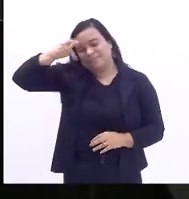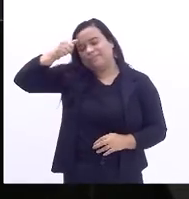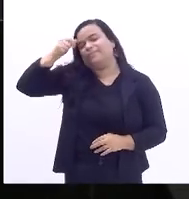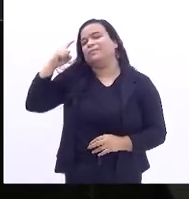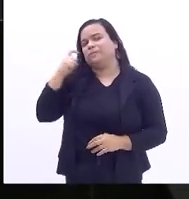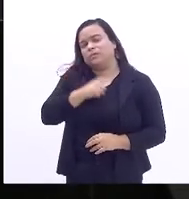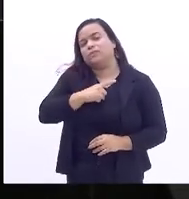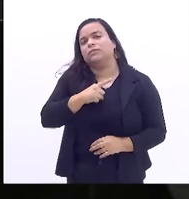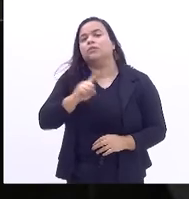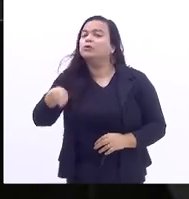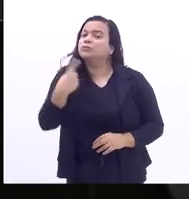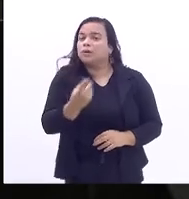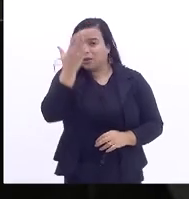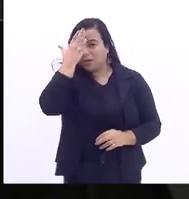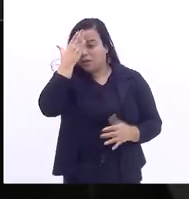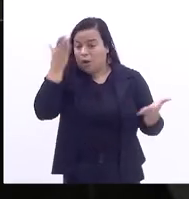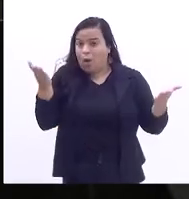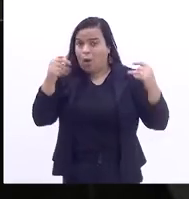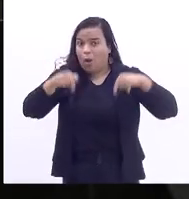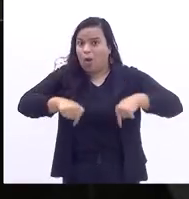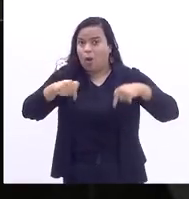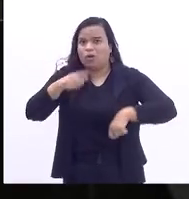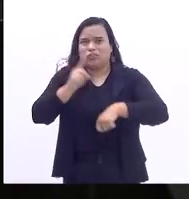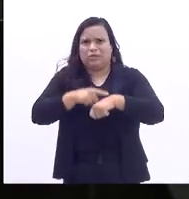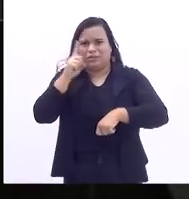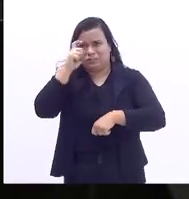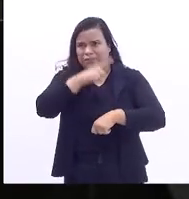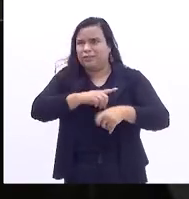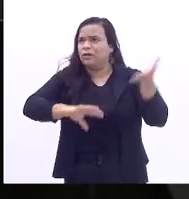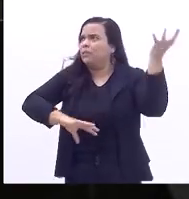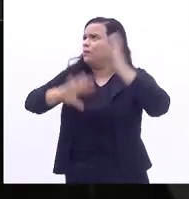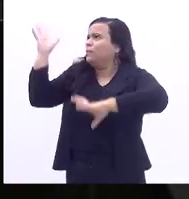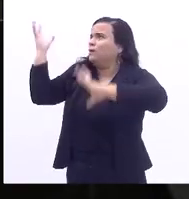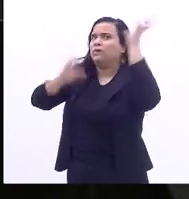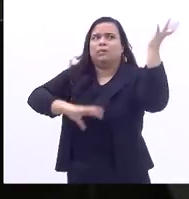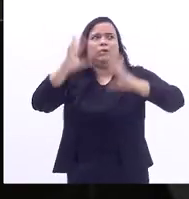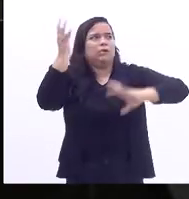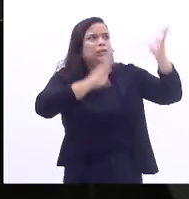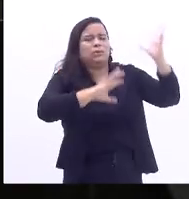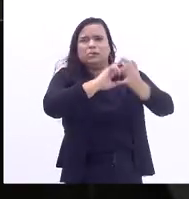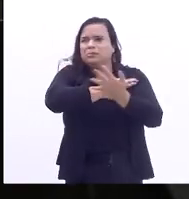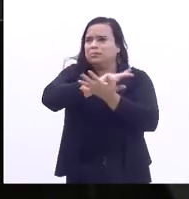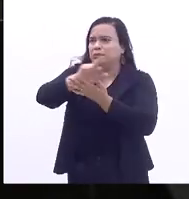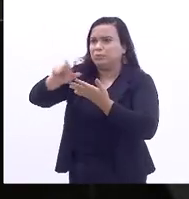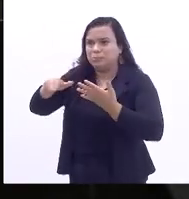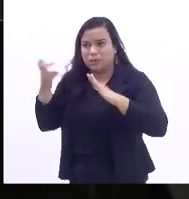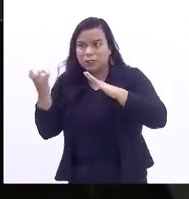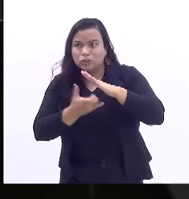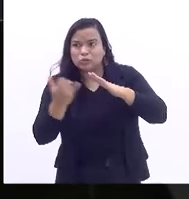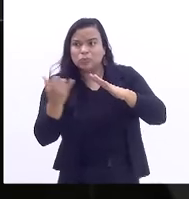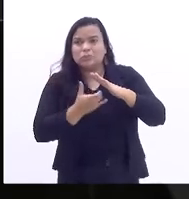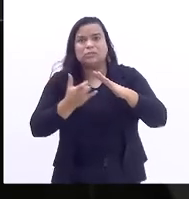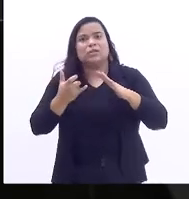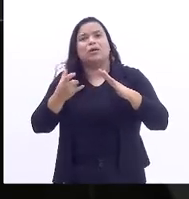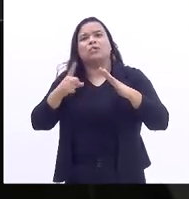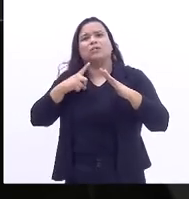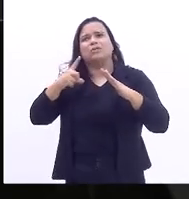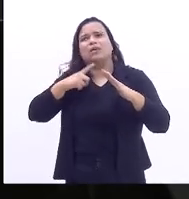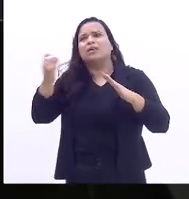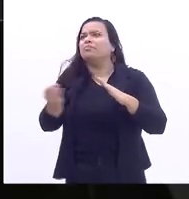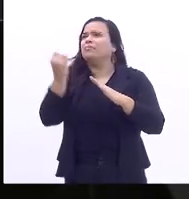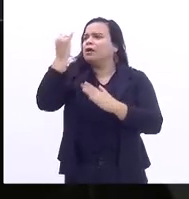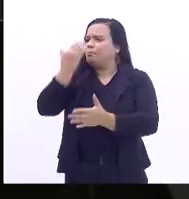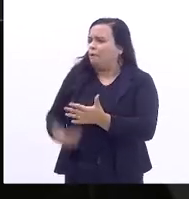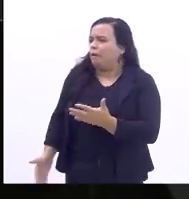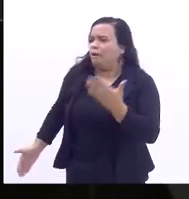Nesses tempos que a gente vivemos, com os sinais todos trocados, as instituições perdendo a sua importância,